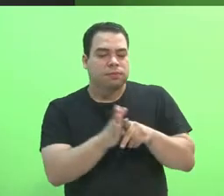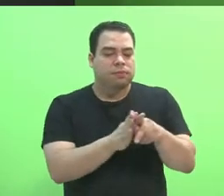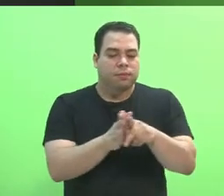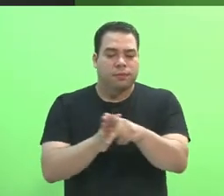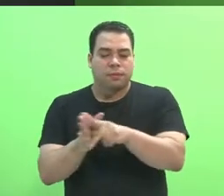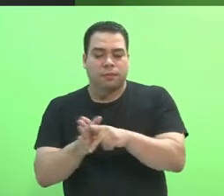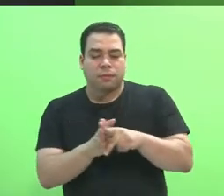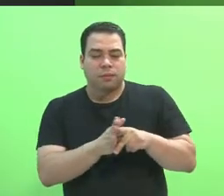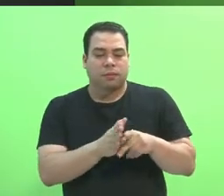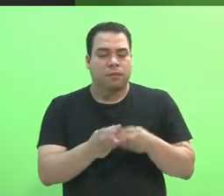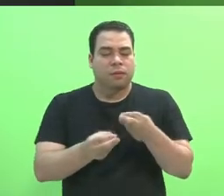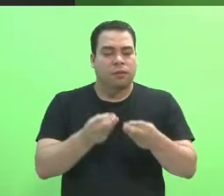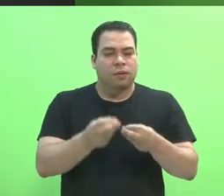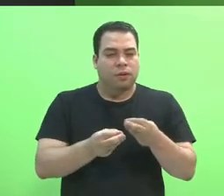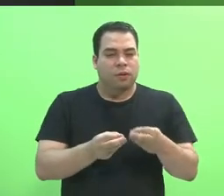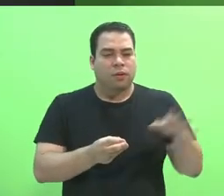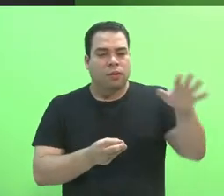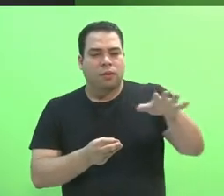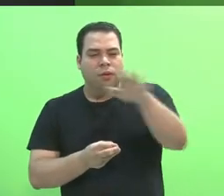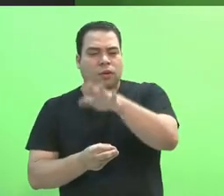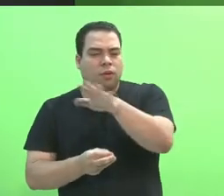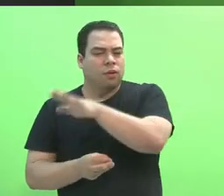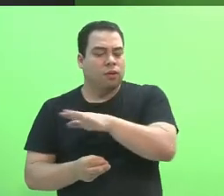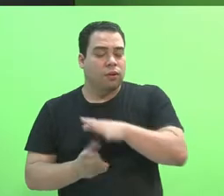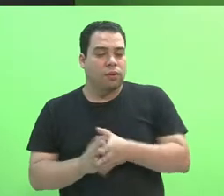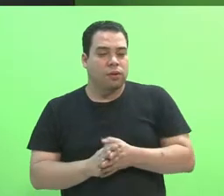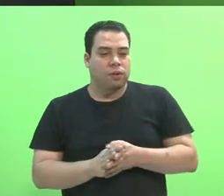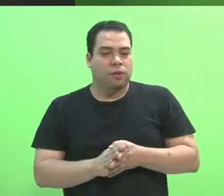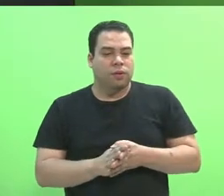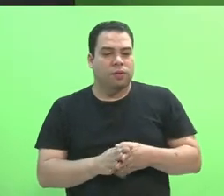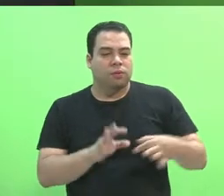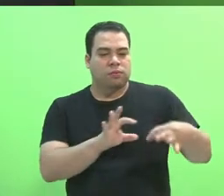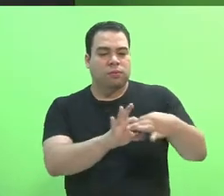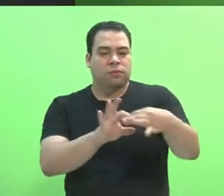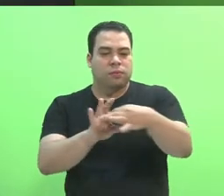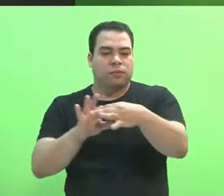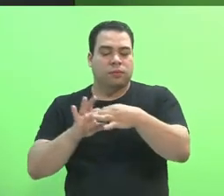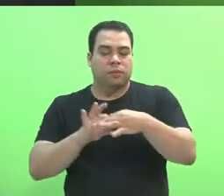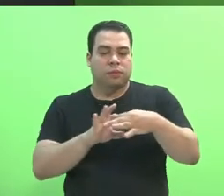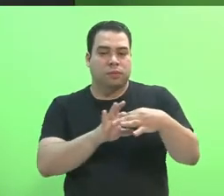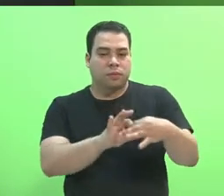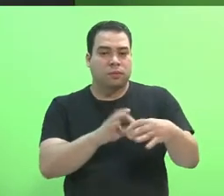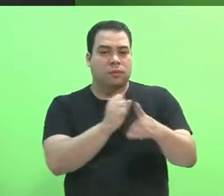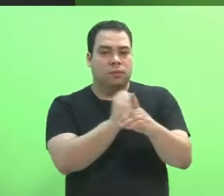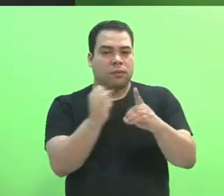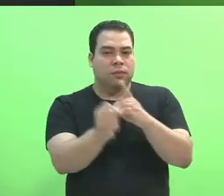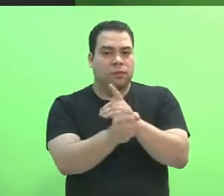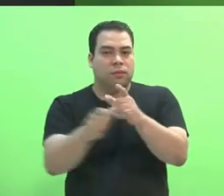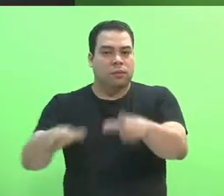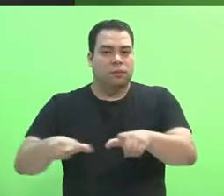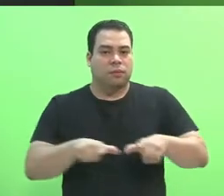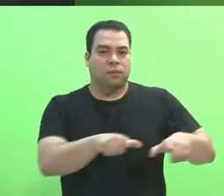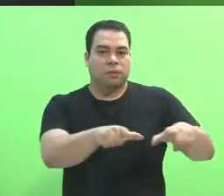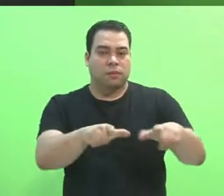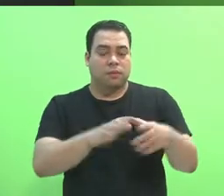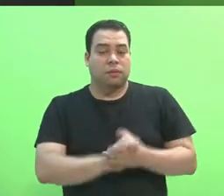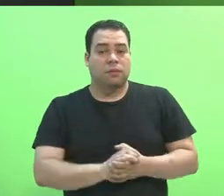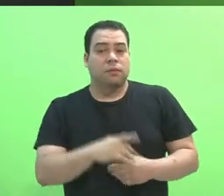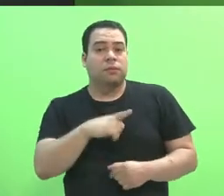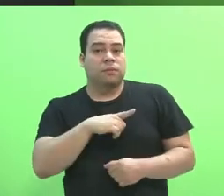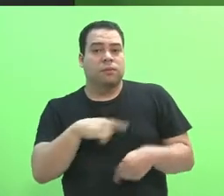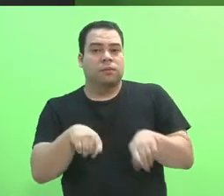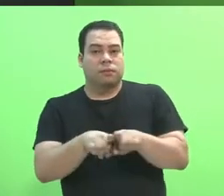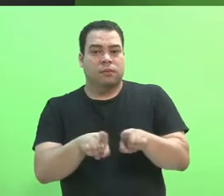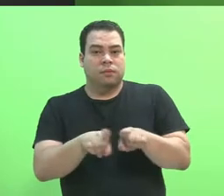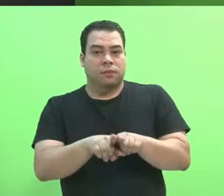possível de mesorregiões e a sintonia com os arranjos produtivos sociais e culturais locais. Temos ainda